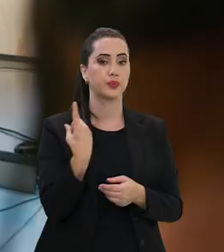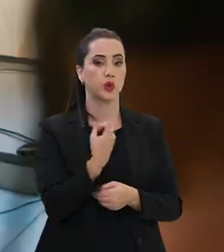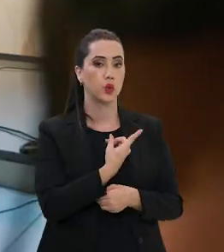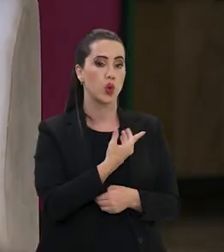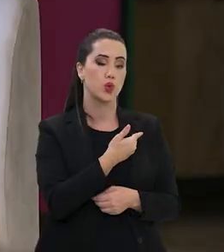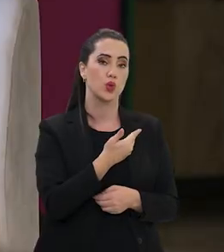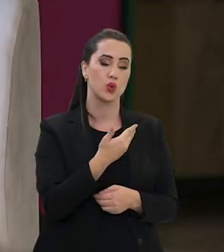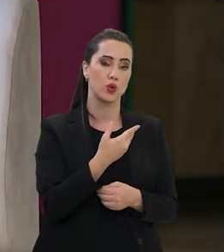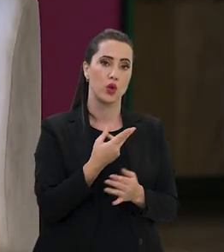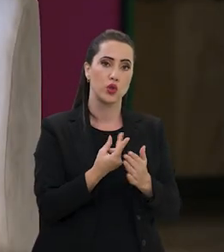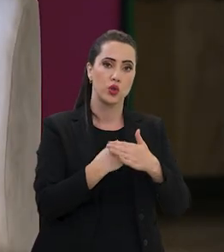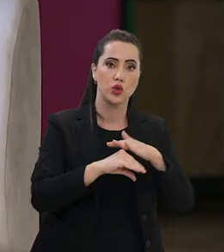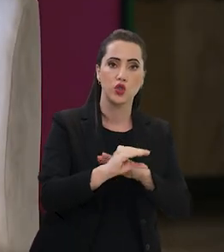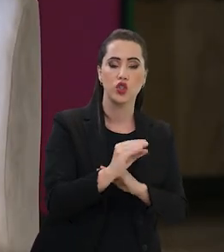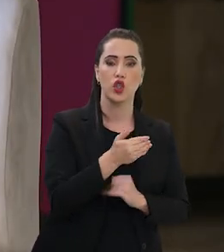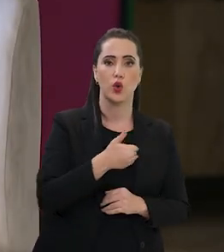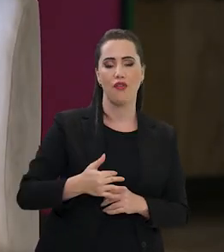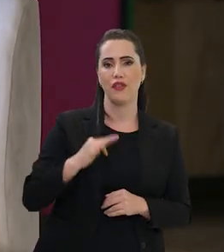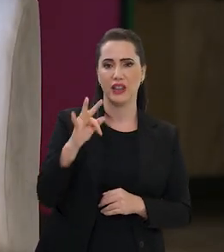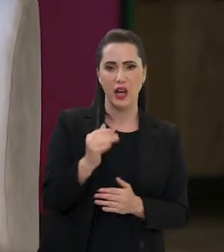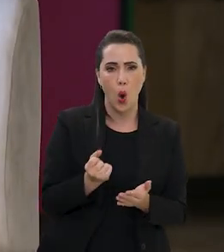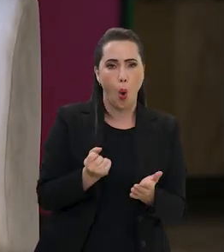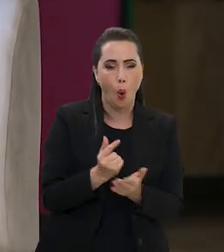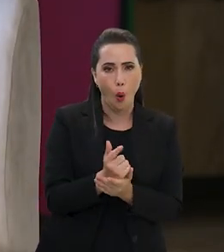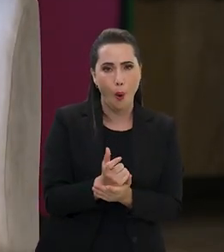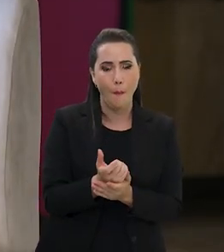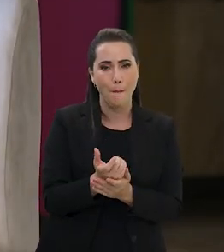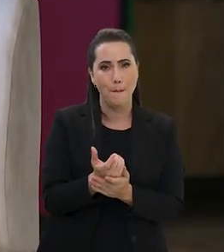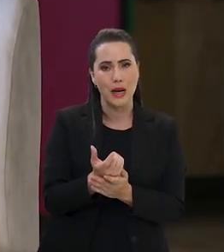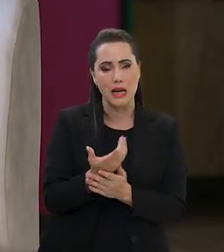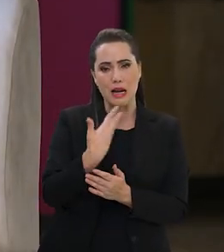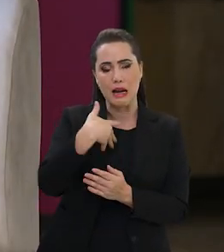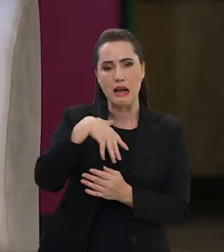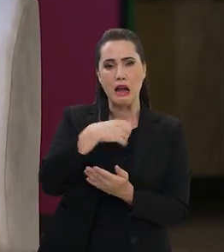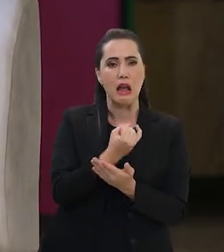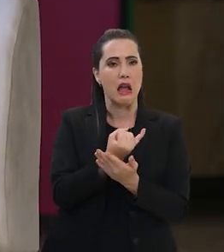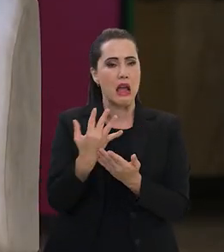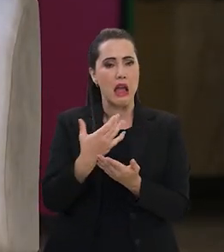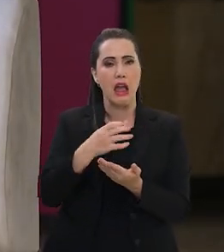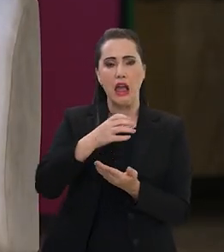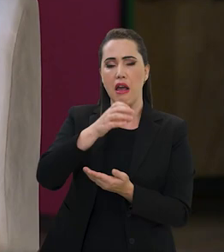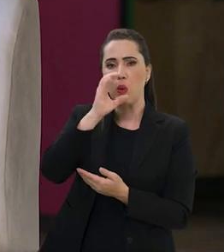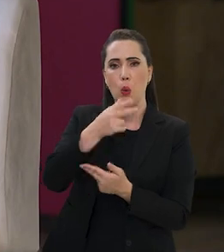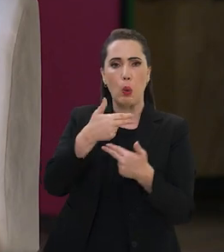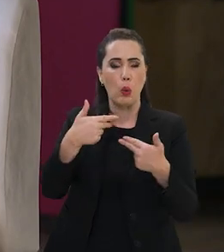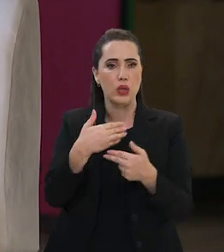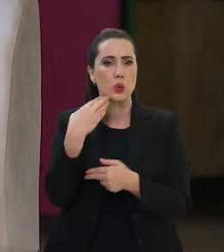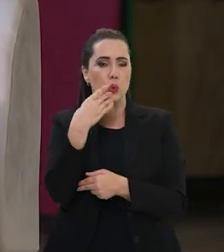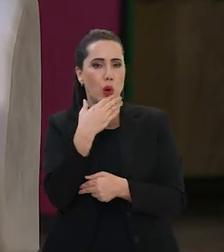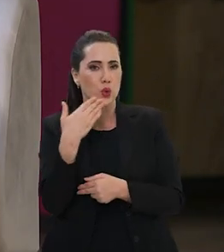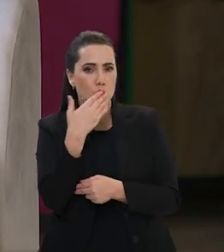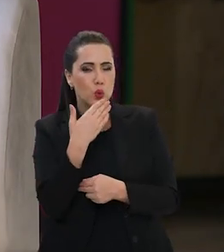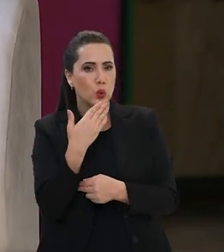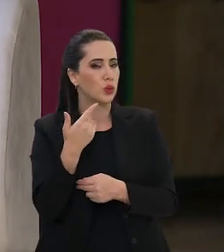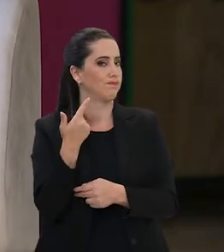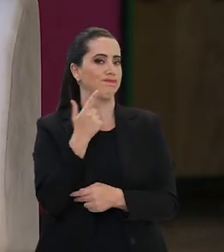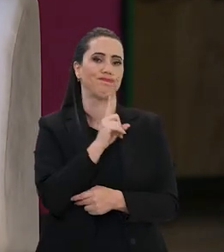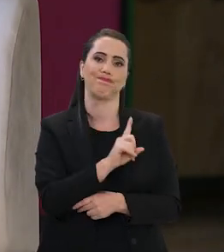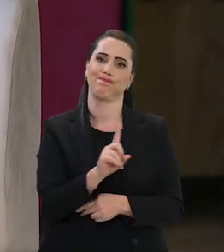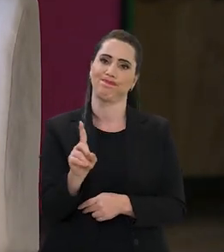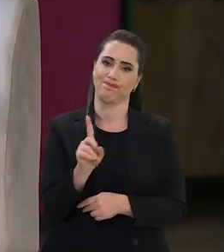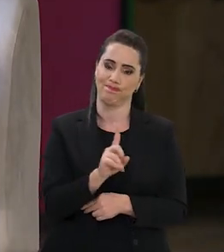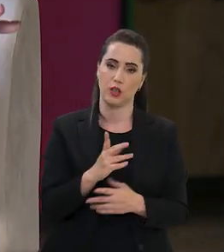não existe possibilidade com a nossa verba federal de comprar refrigerantes, esses itens açucarados, enfim, tem